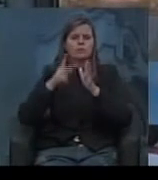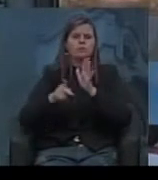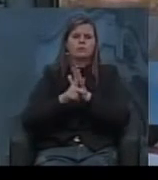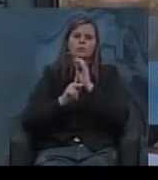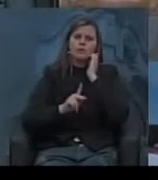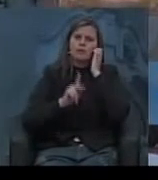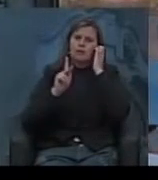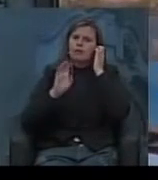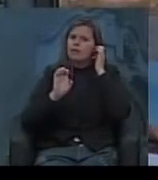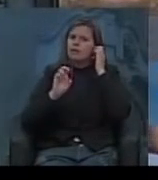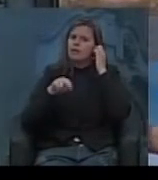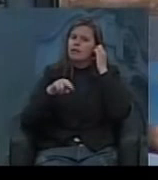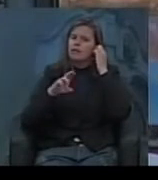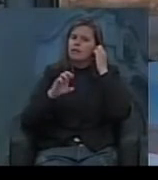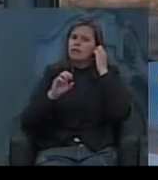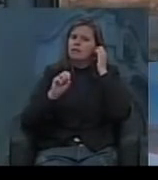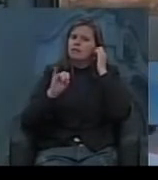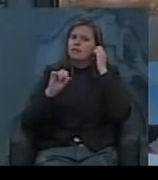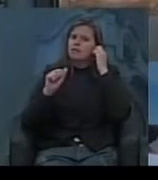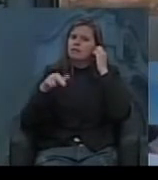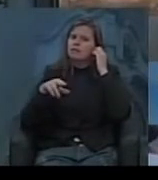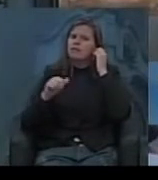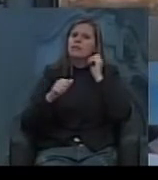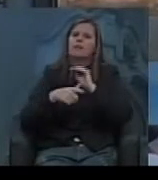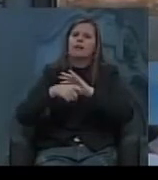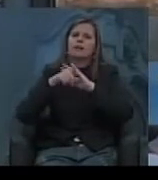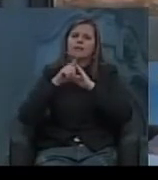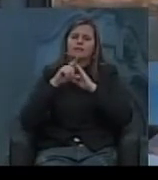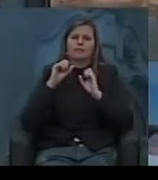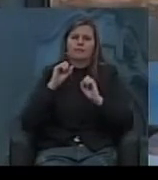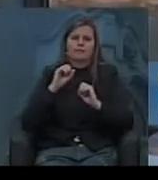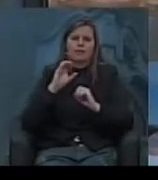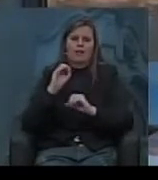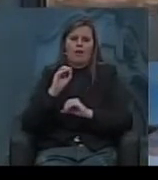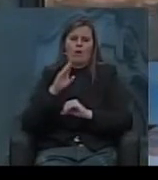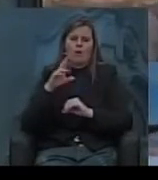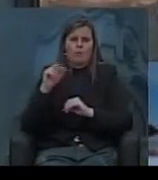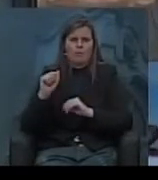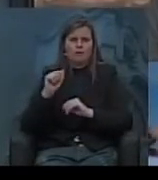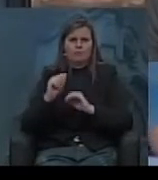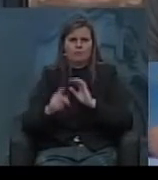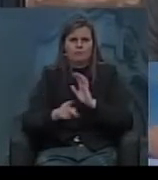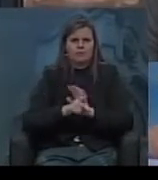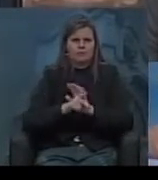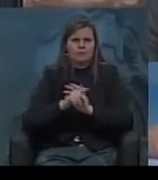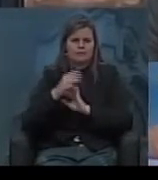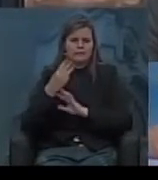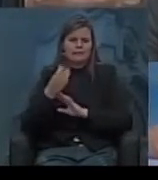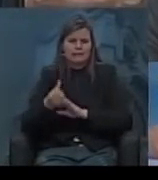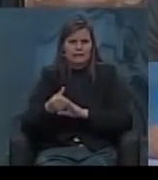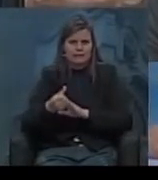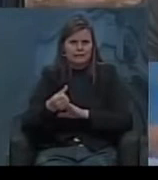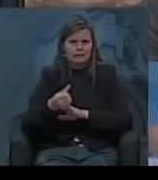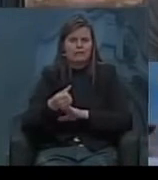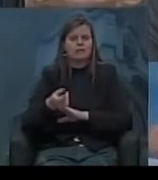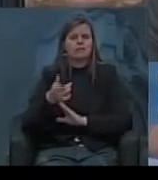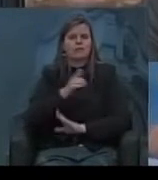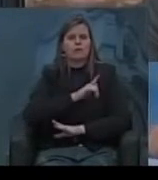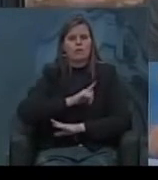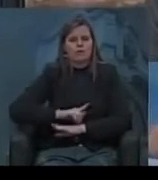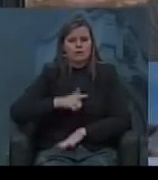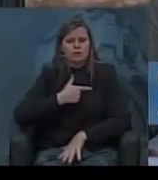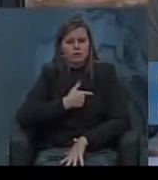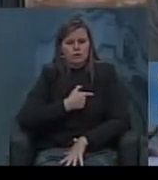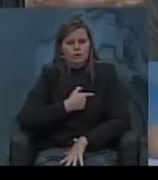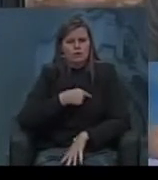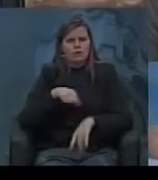anticíclicas antes da obra geral do Keynes em 36 então assim como o governo Getúlio Vargas no Brasil